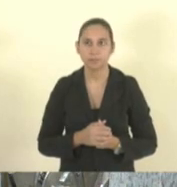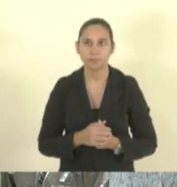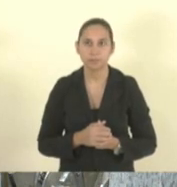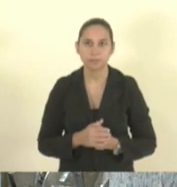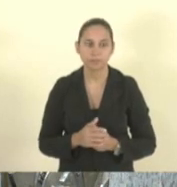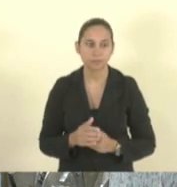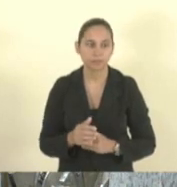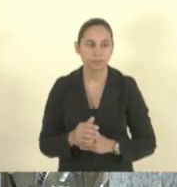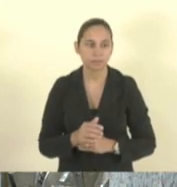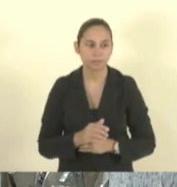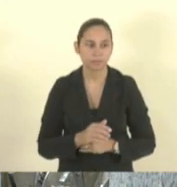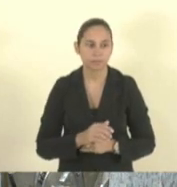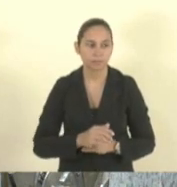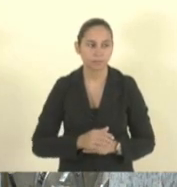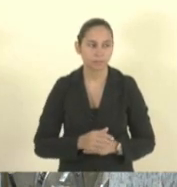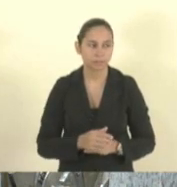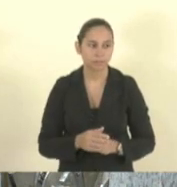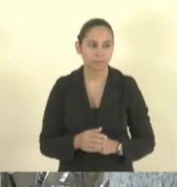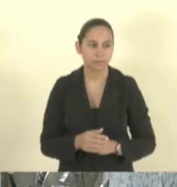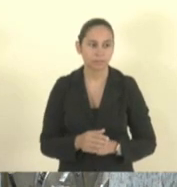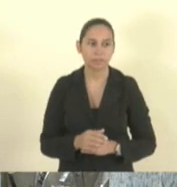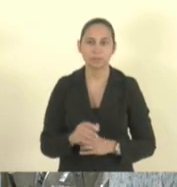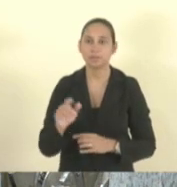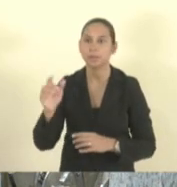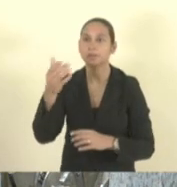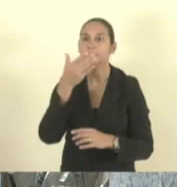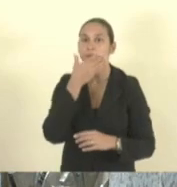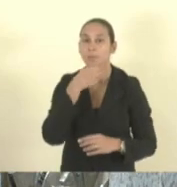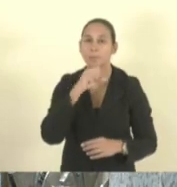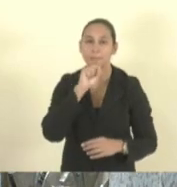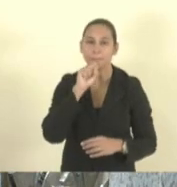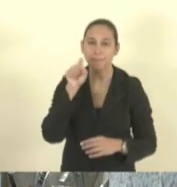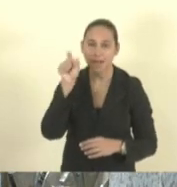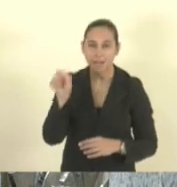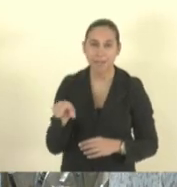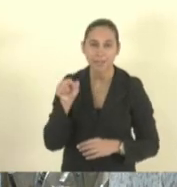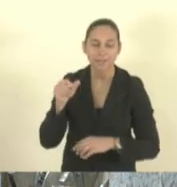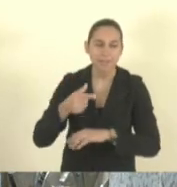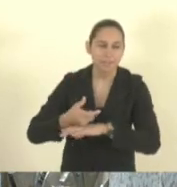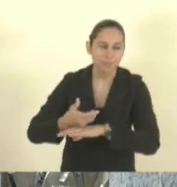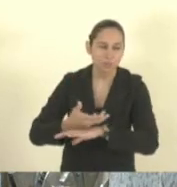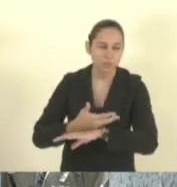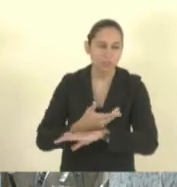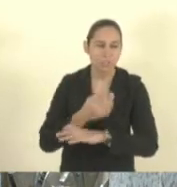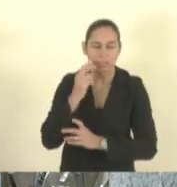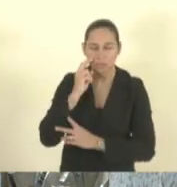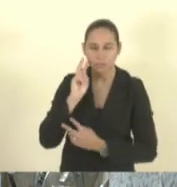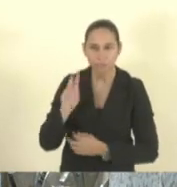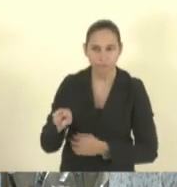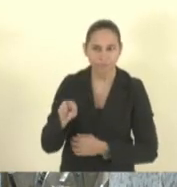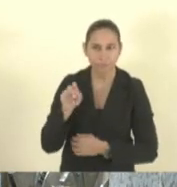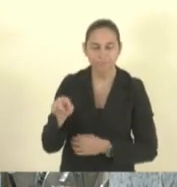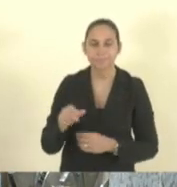ele não então tá com a palavra então a nossa promotora Maria Cristina